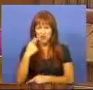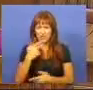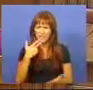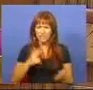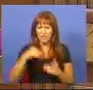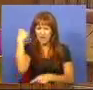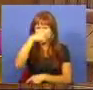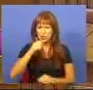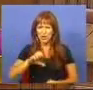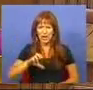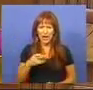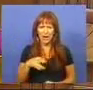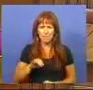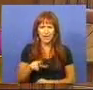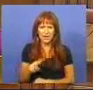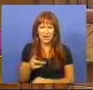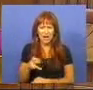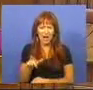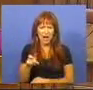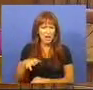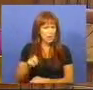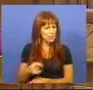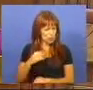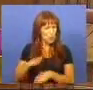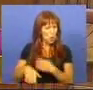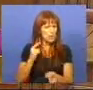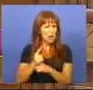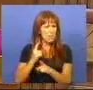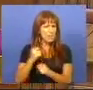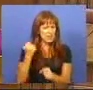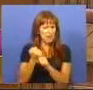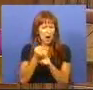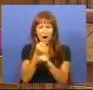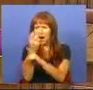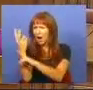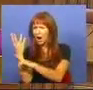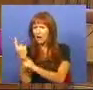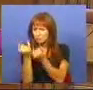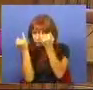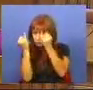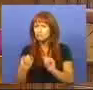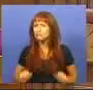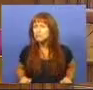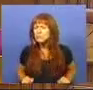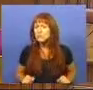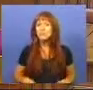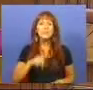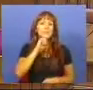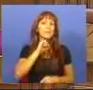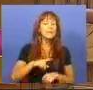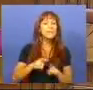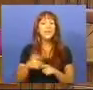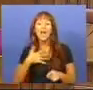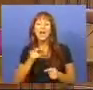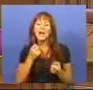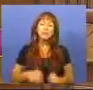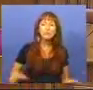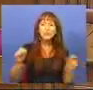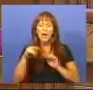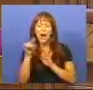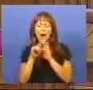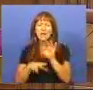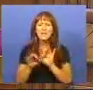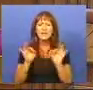do capitalismo. Será que vão continuar a insistir nessas entidades independentes? Será que querem renovar a